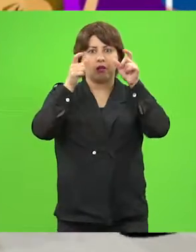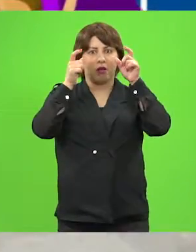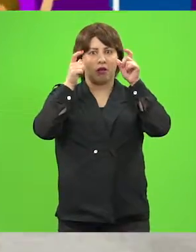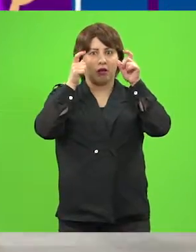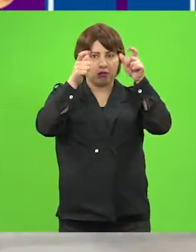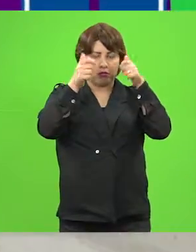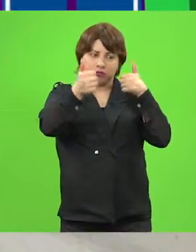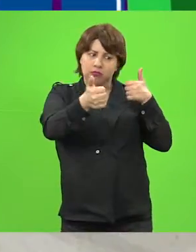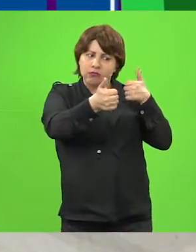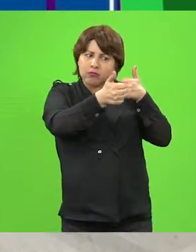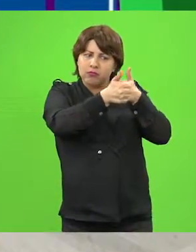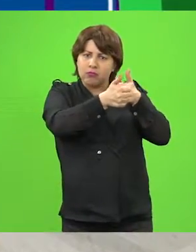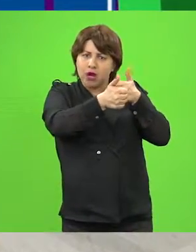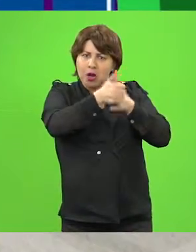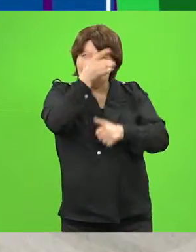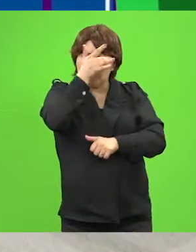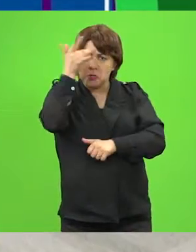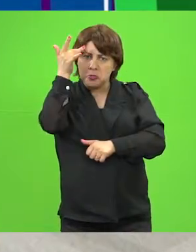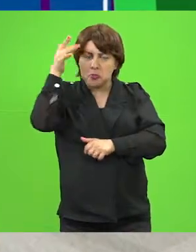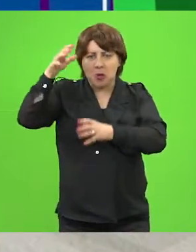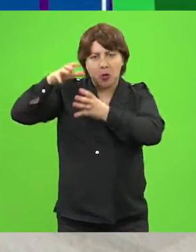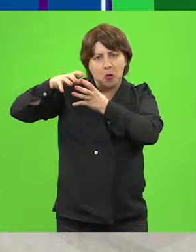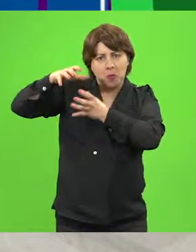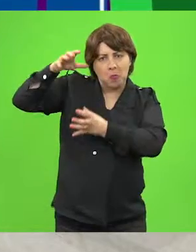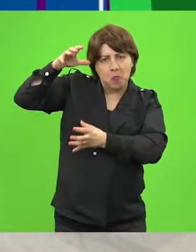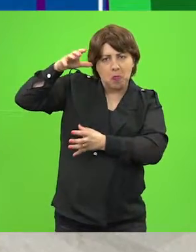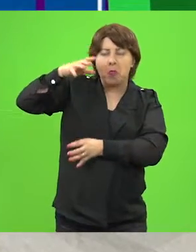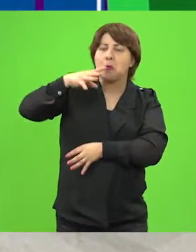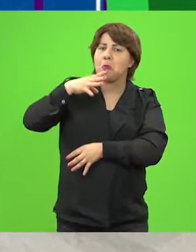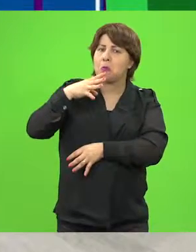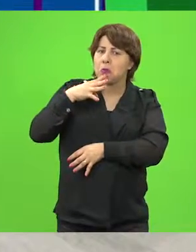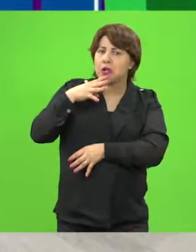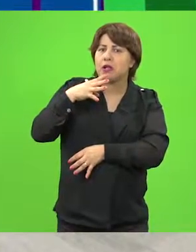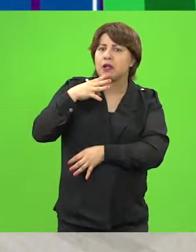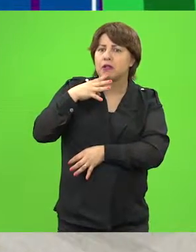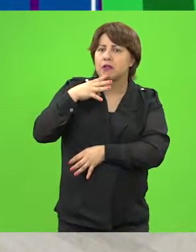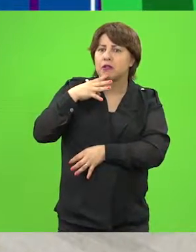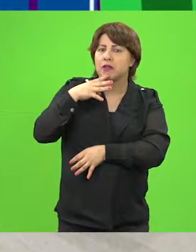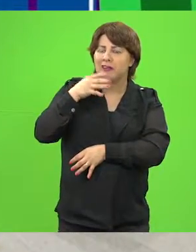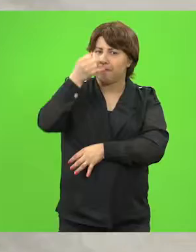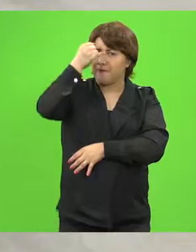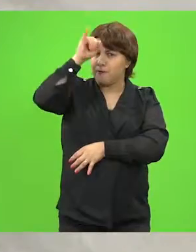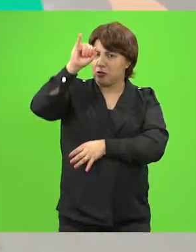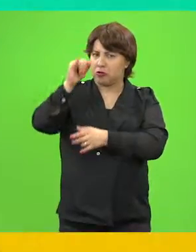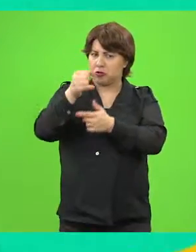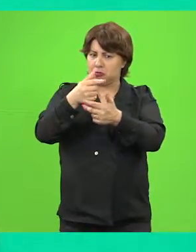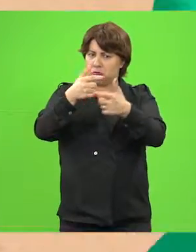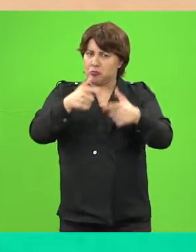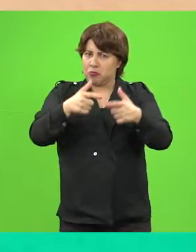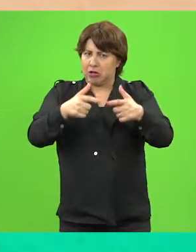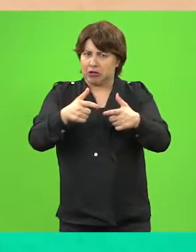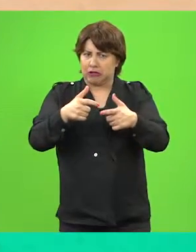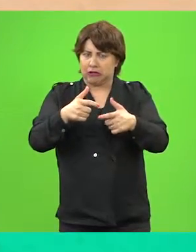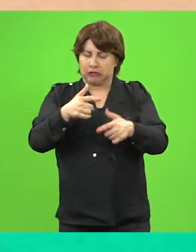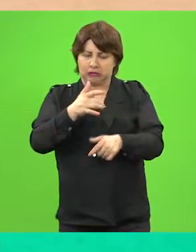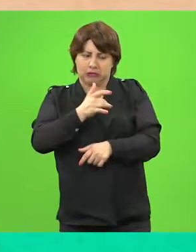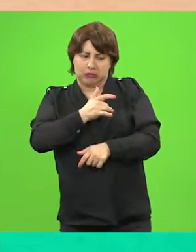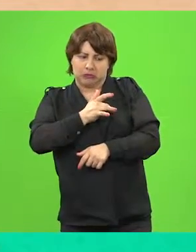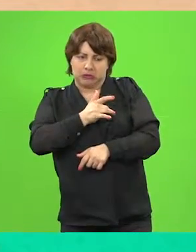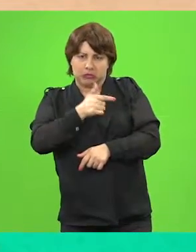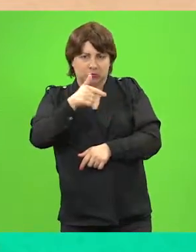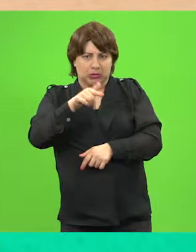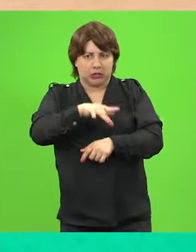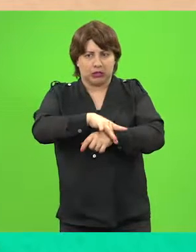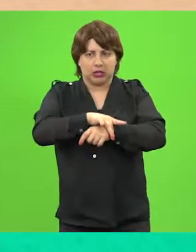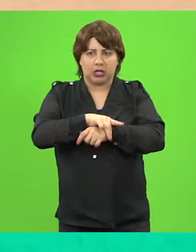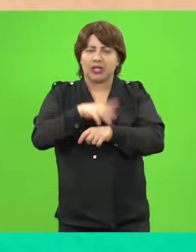esteja sempre perto de um adulto de confiança e evite locais que não pareçam seguros. Não se esqueça também de